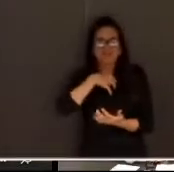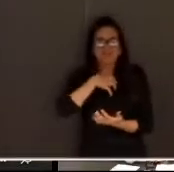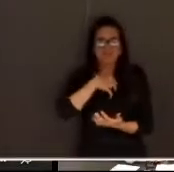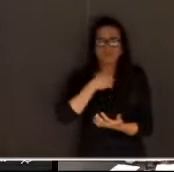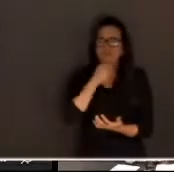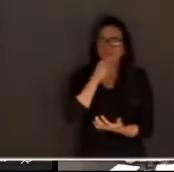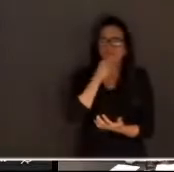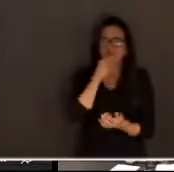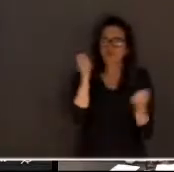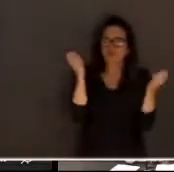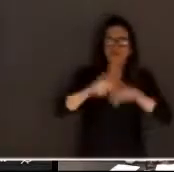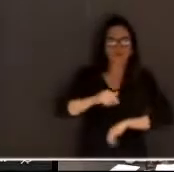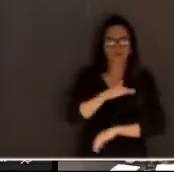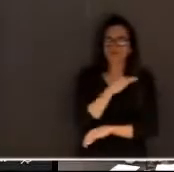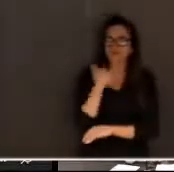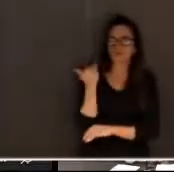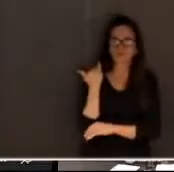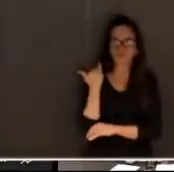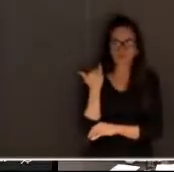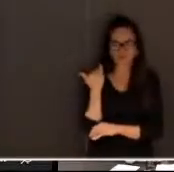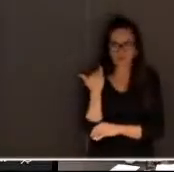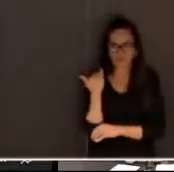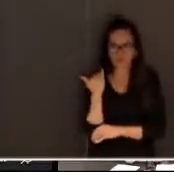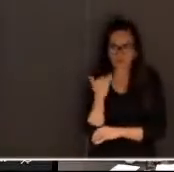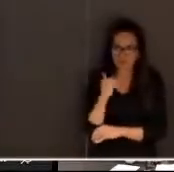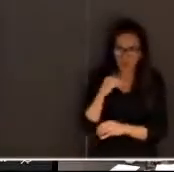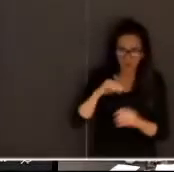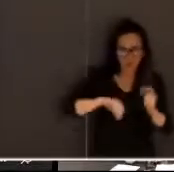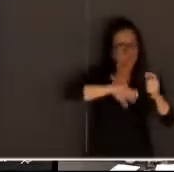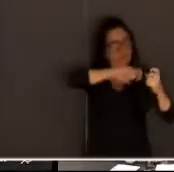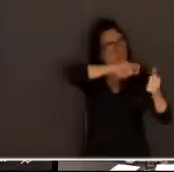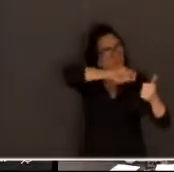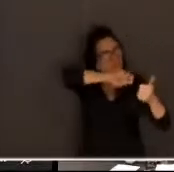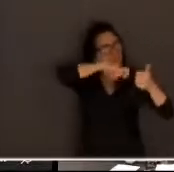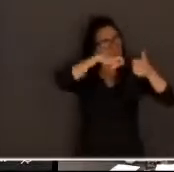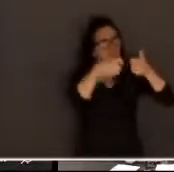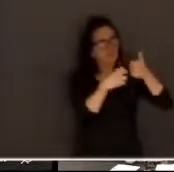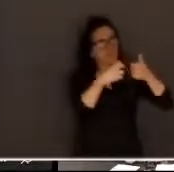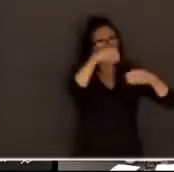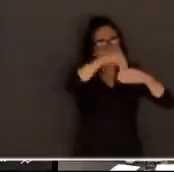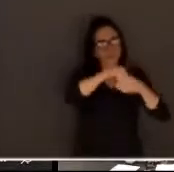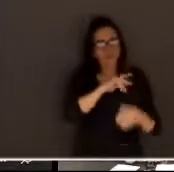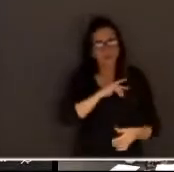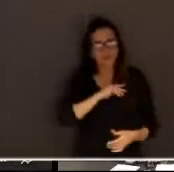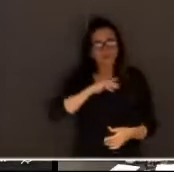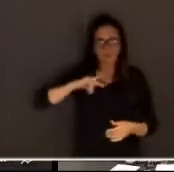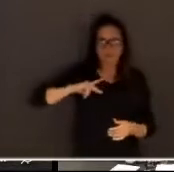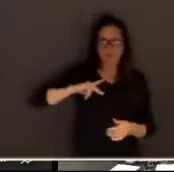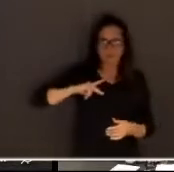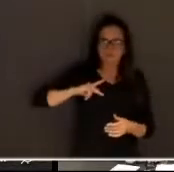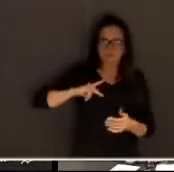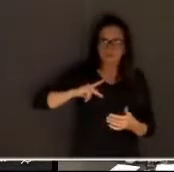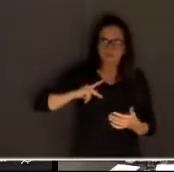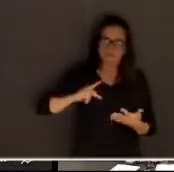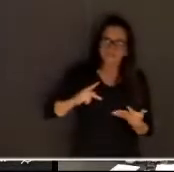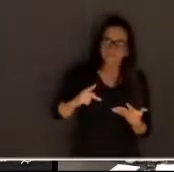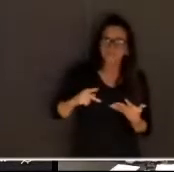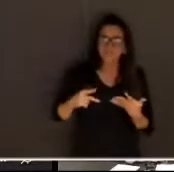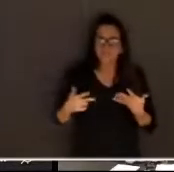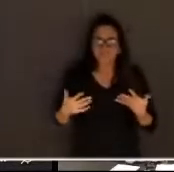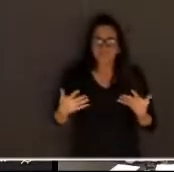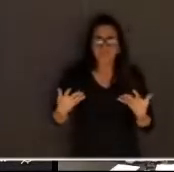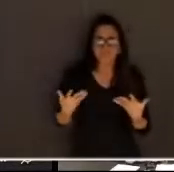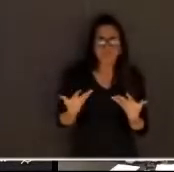o tribunal do júri dentro do ministério público é uma grande atribuição